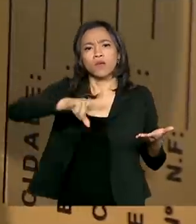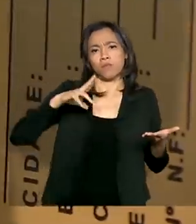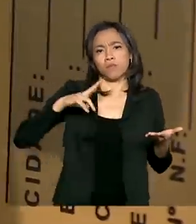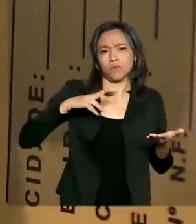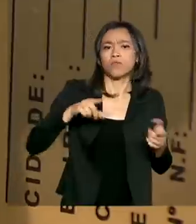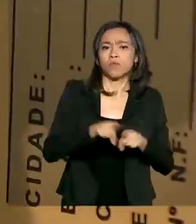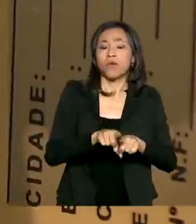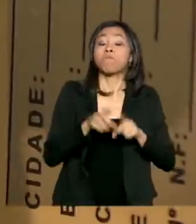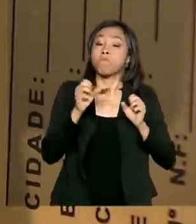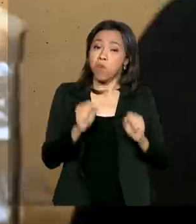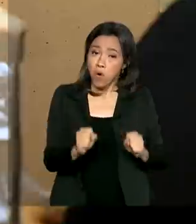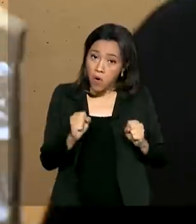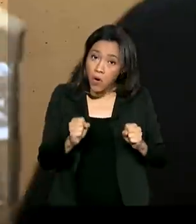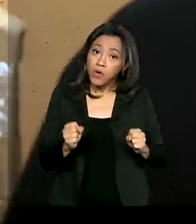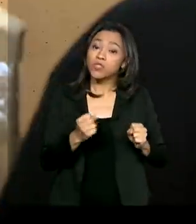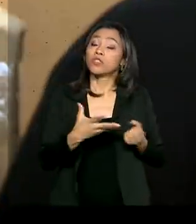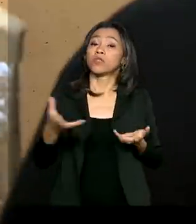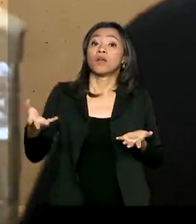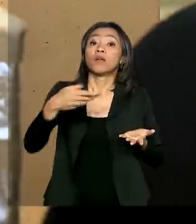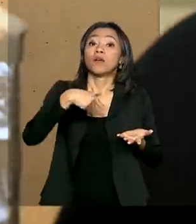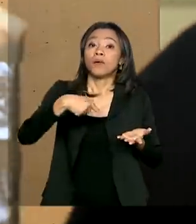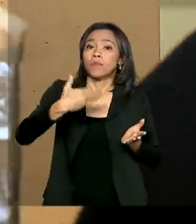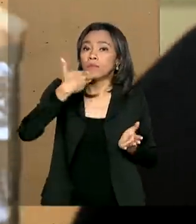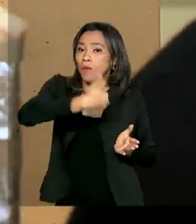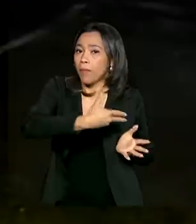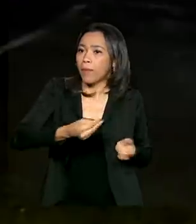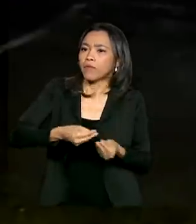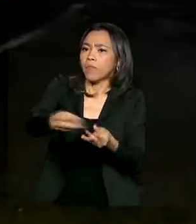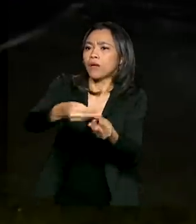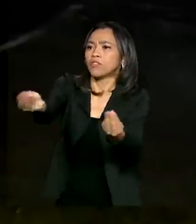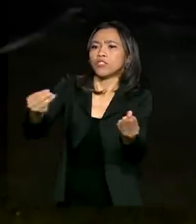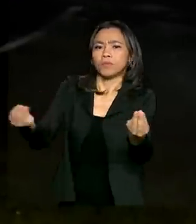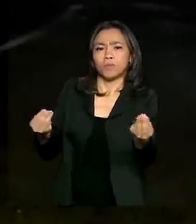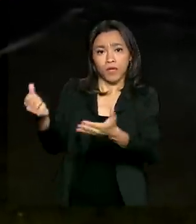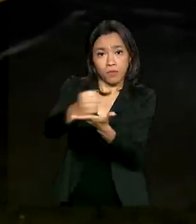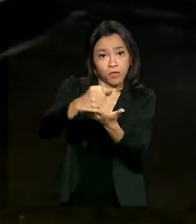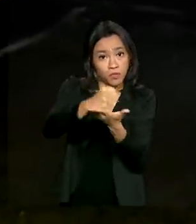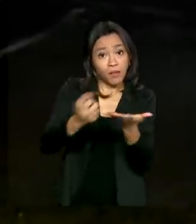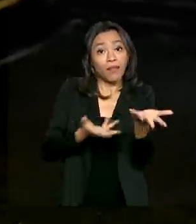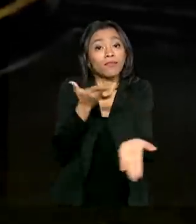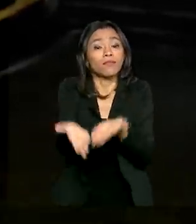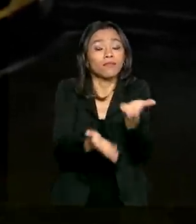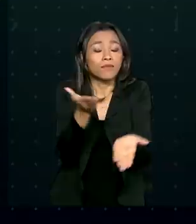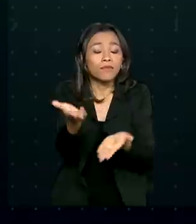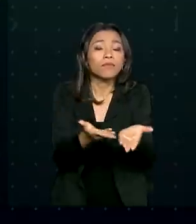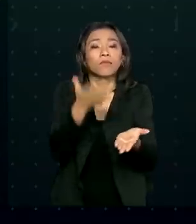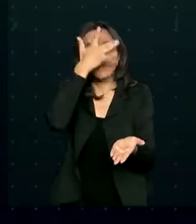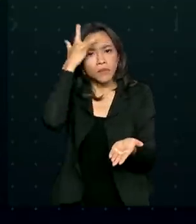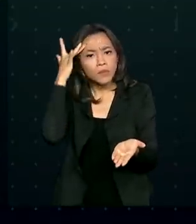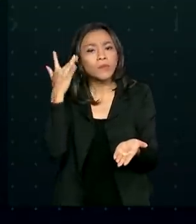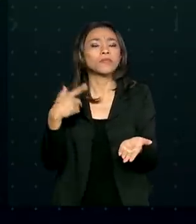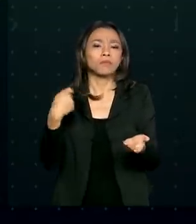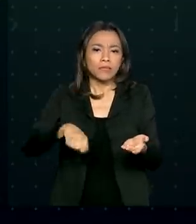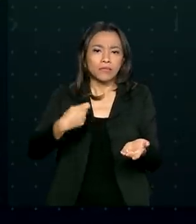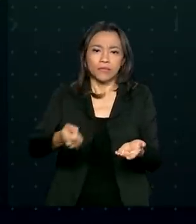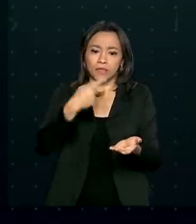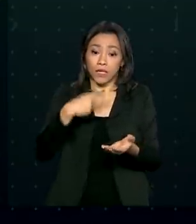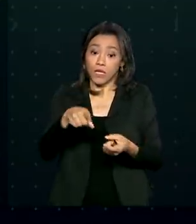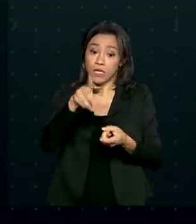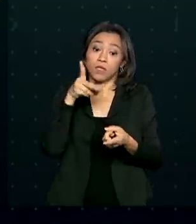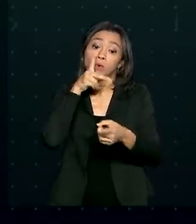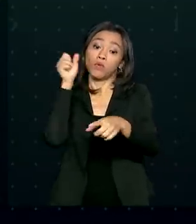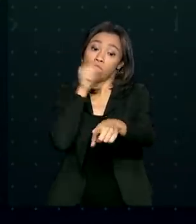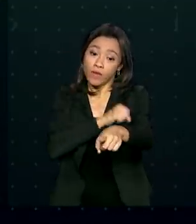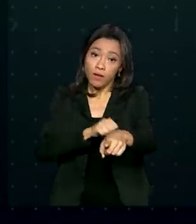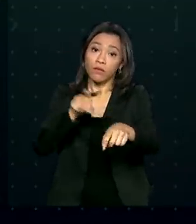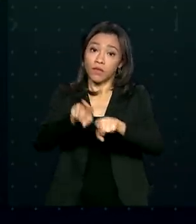realizar a distribuição de medicamentos para atender pacientes em tratamento continuado. Além de Porto Velho, Rondônia,